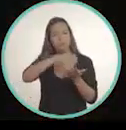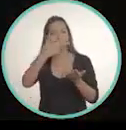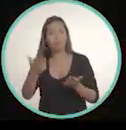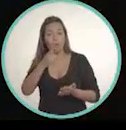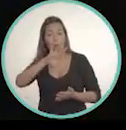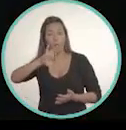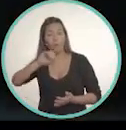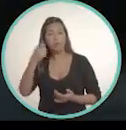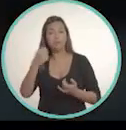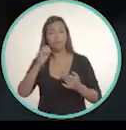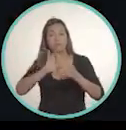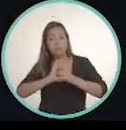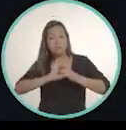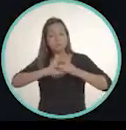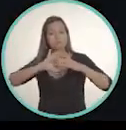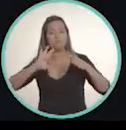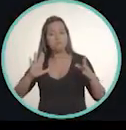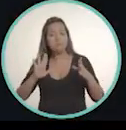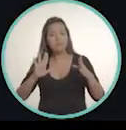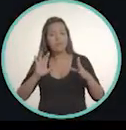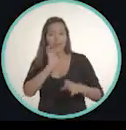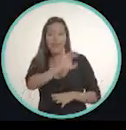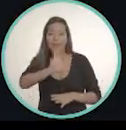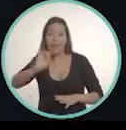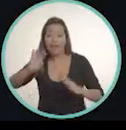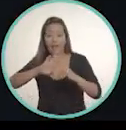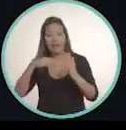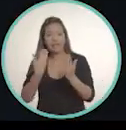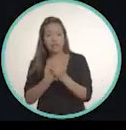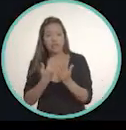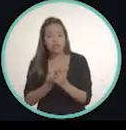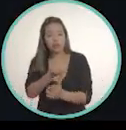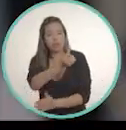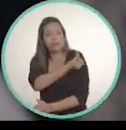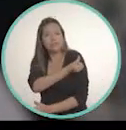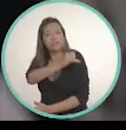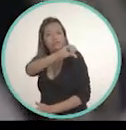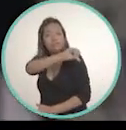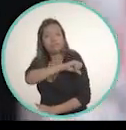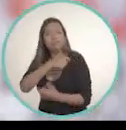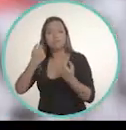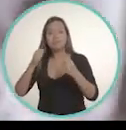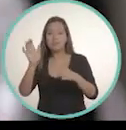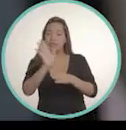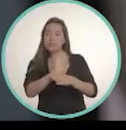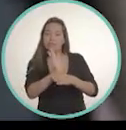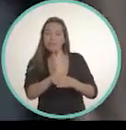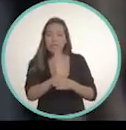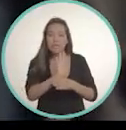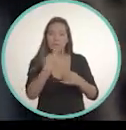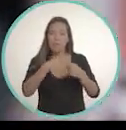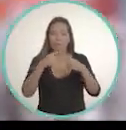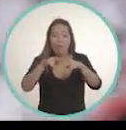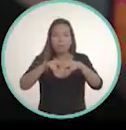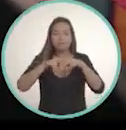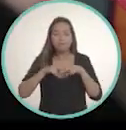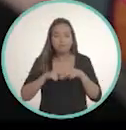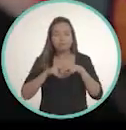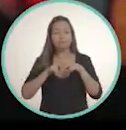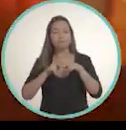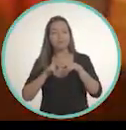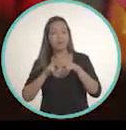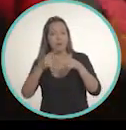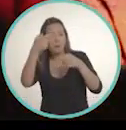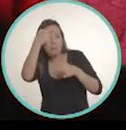de Janeiro precisa de mais democracia. Cada escola de sexto ao nono ano tem que ter um cineclube pra escola ser lugar de pensamento crítico.